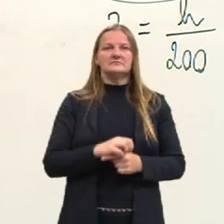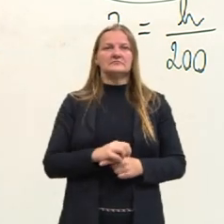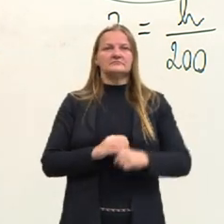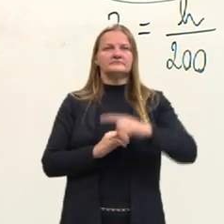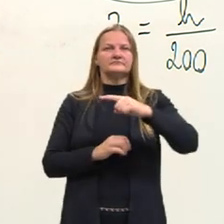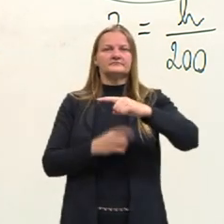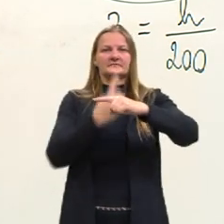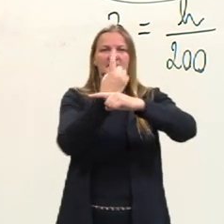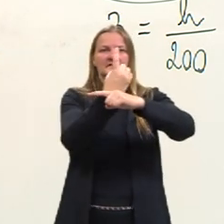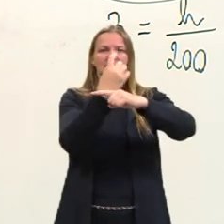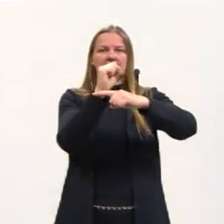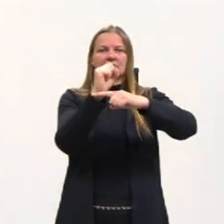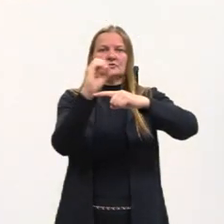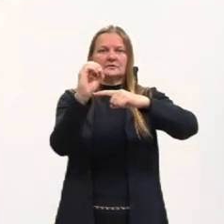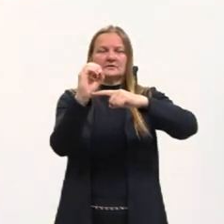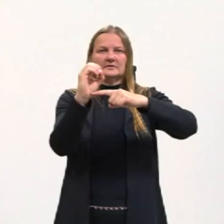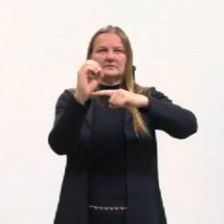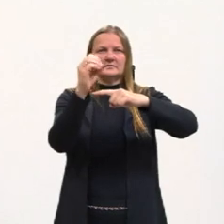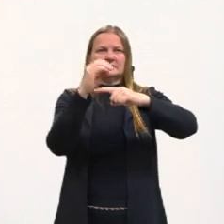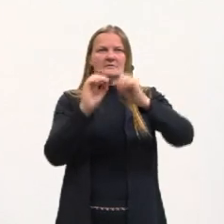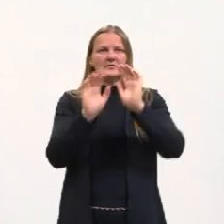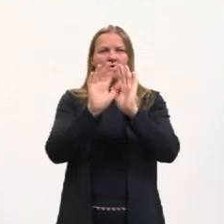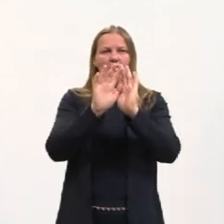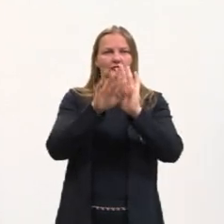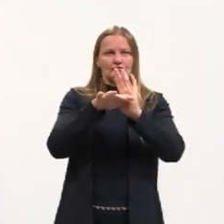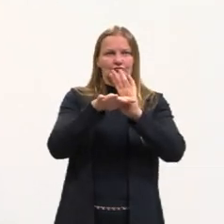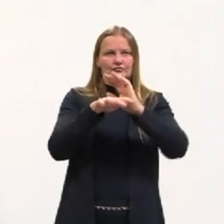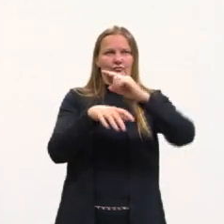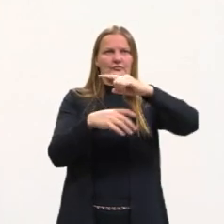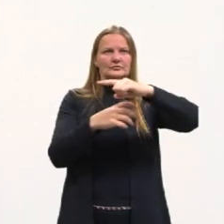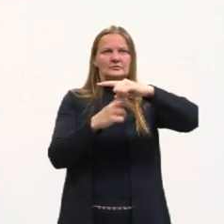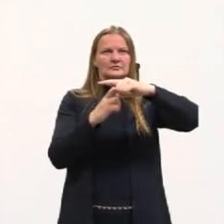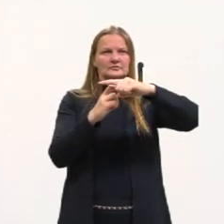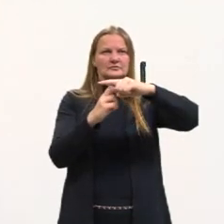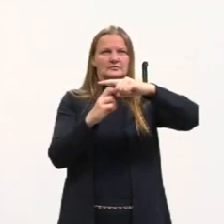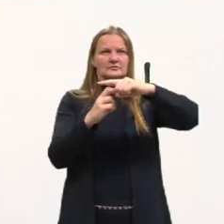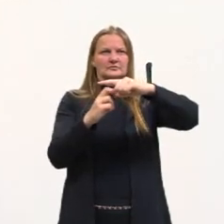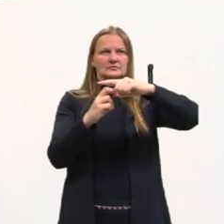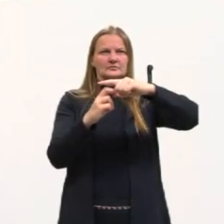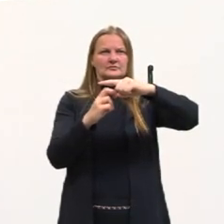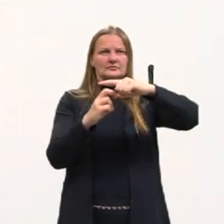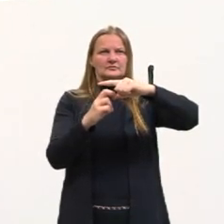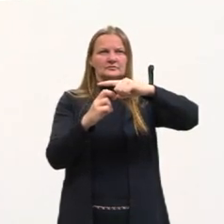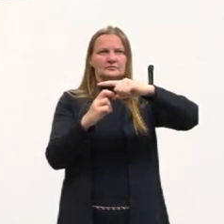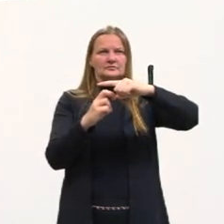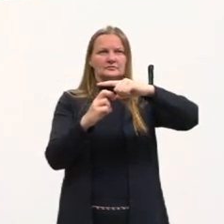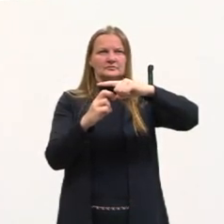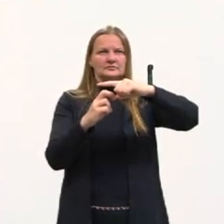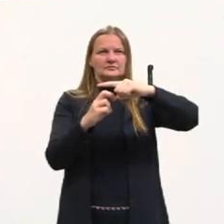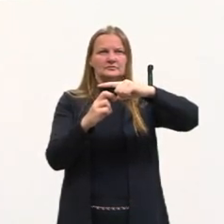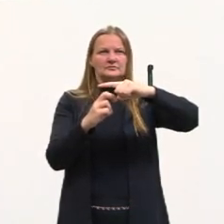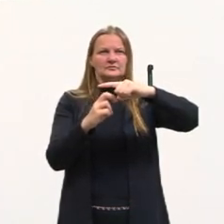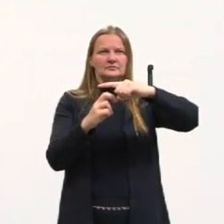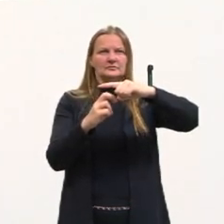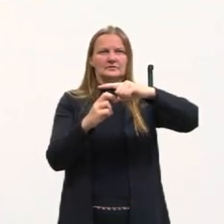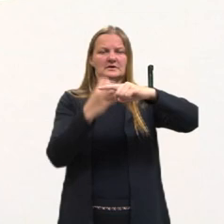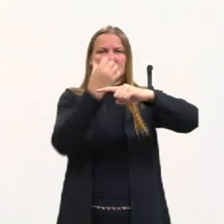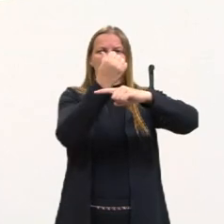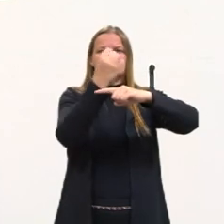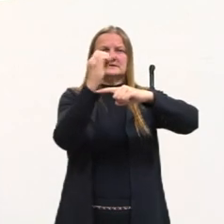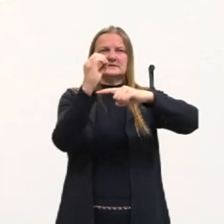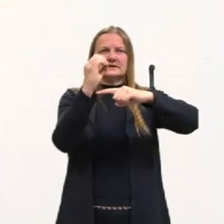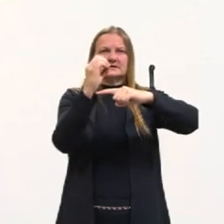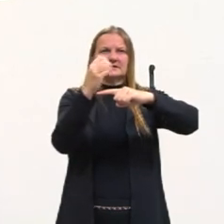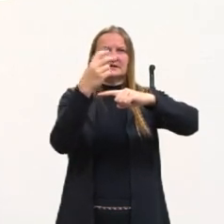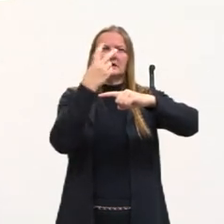sobre a sombra do homem, então. Então, 60 dividido por 15 dá 4. E o objetivo aqui